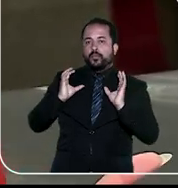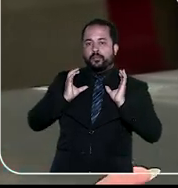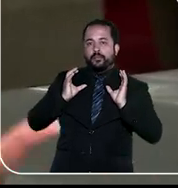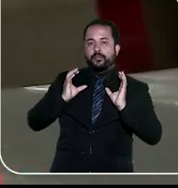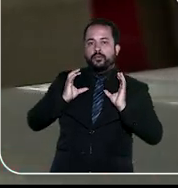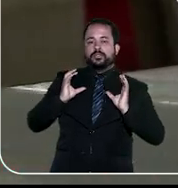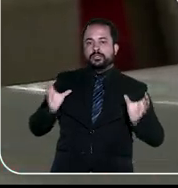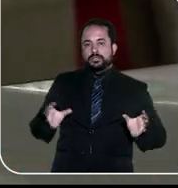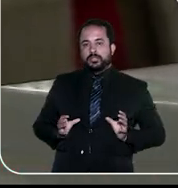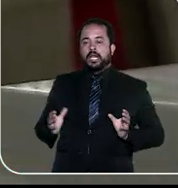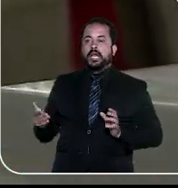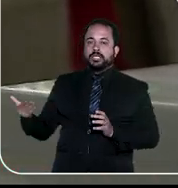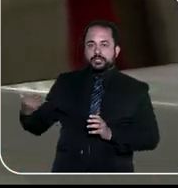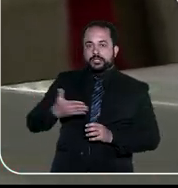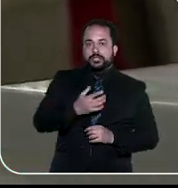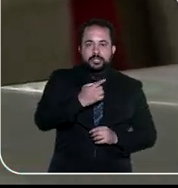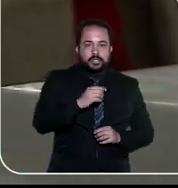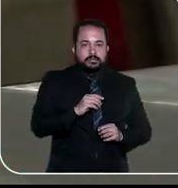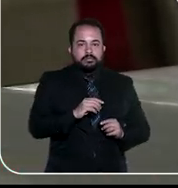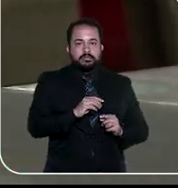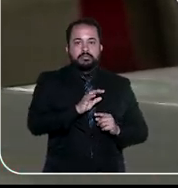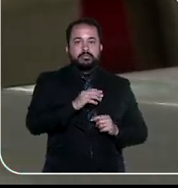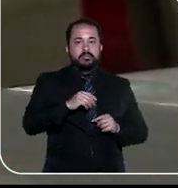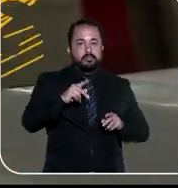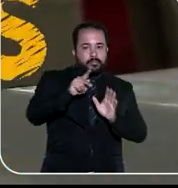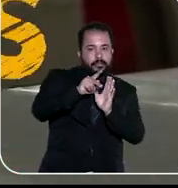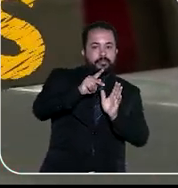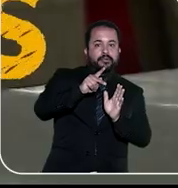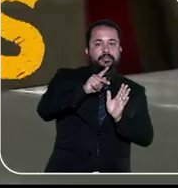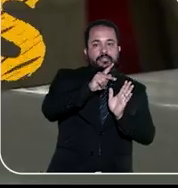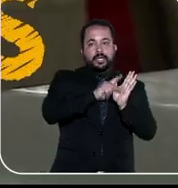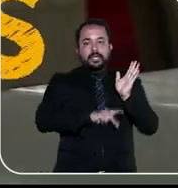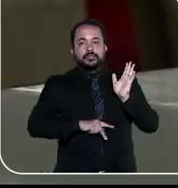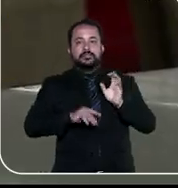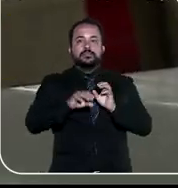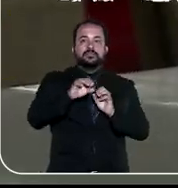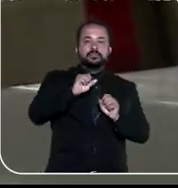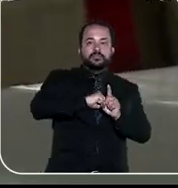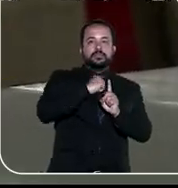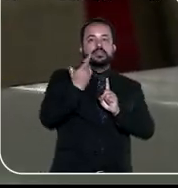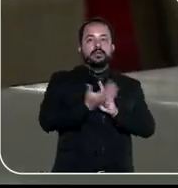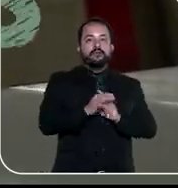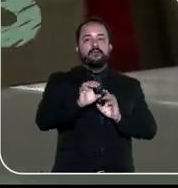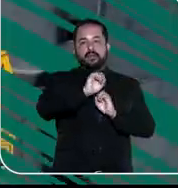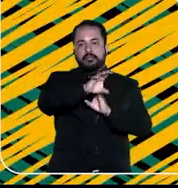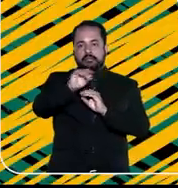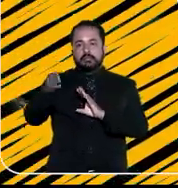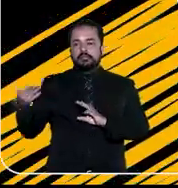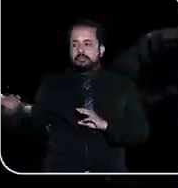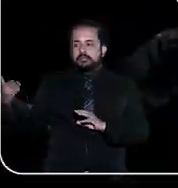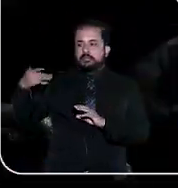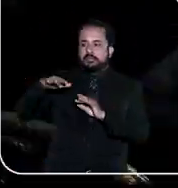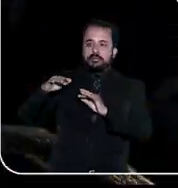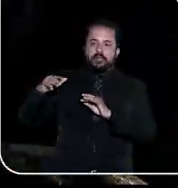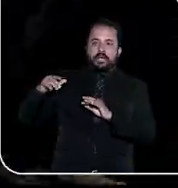as portas para a comunidade. São vários seminários, exposições, projetos sociais e educativos.